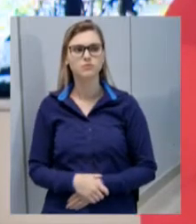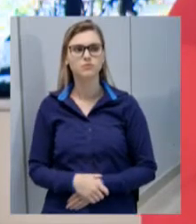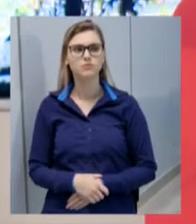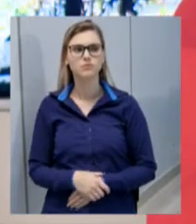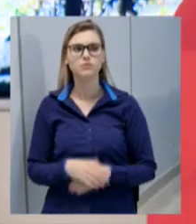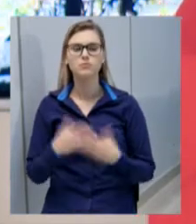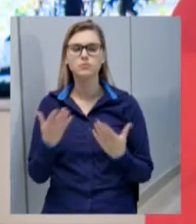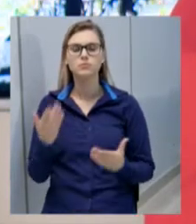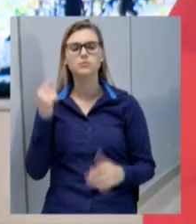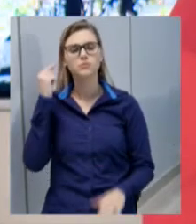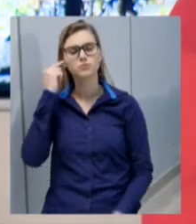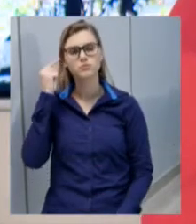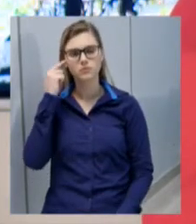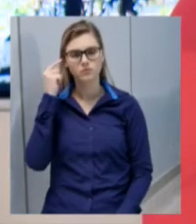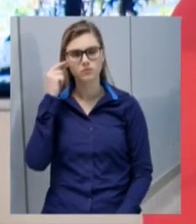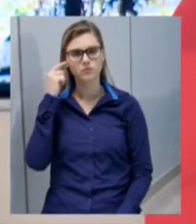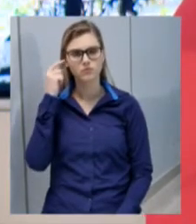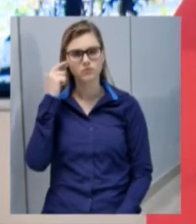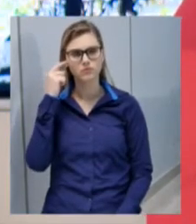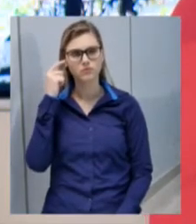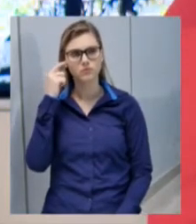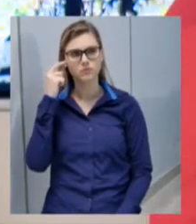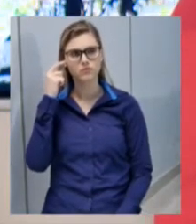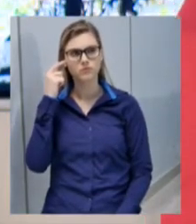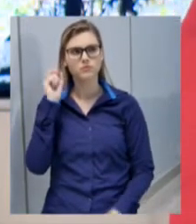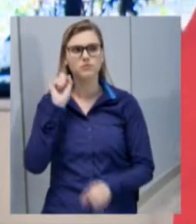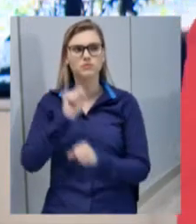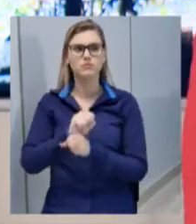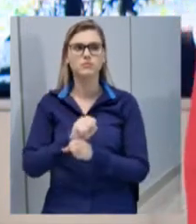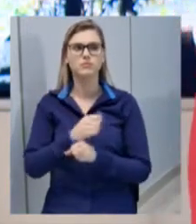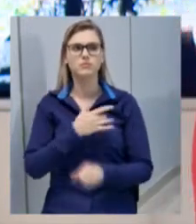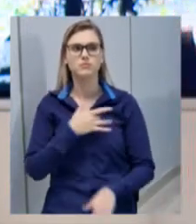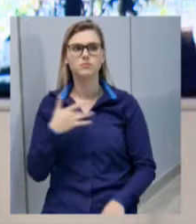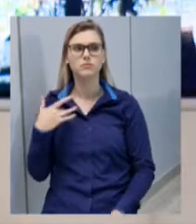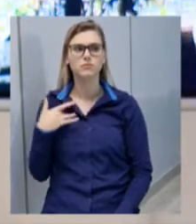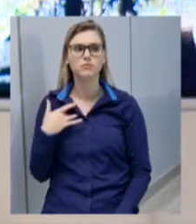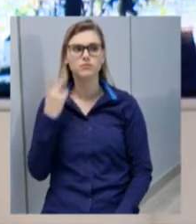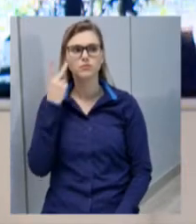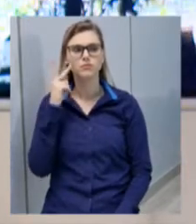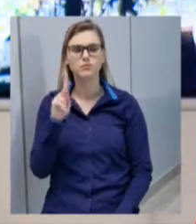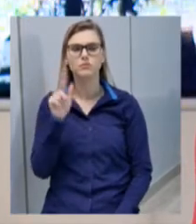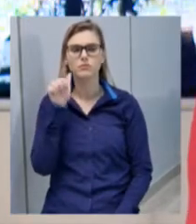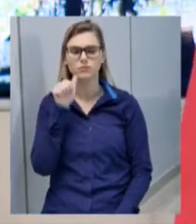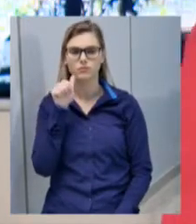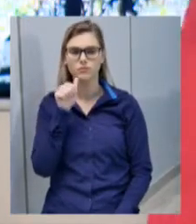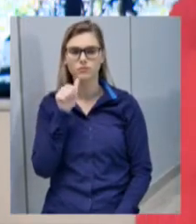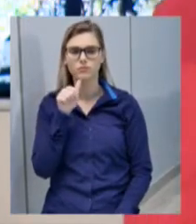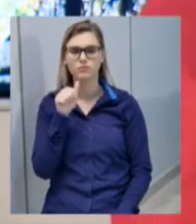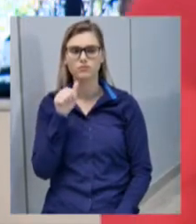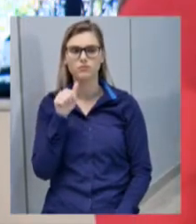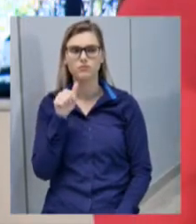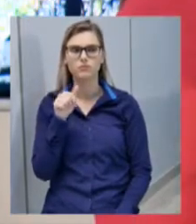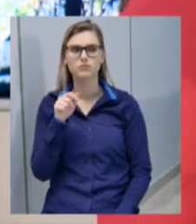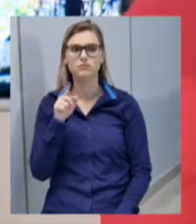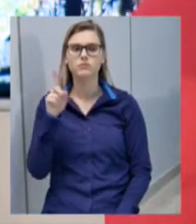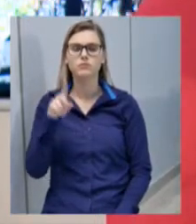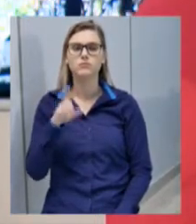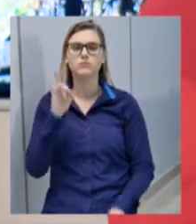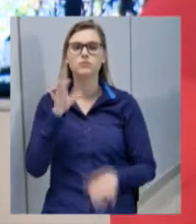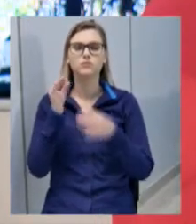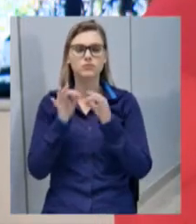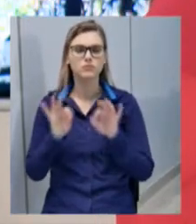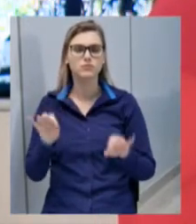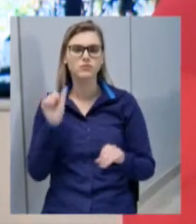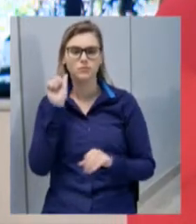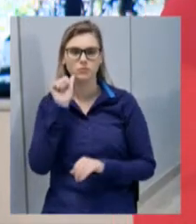pensamos na parada segura para mulheres, não é pelo simples fato de sermos